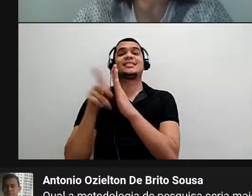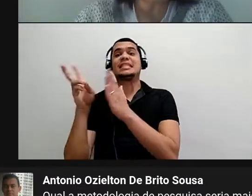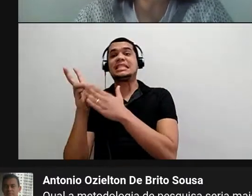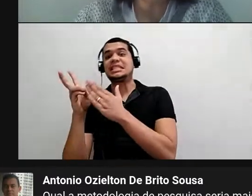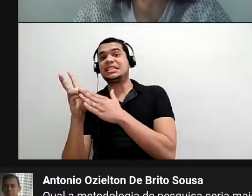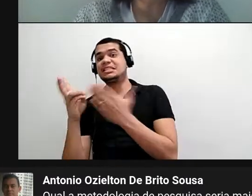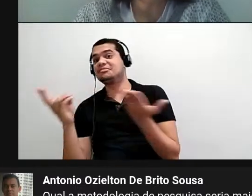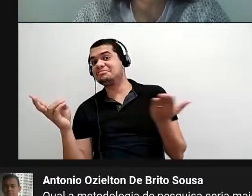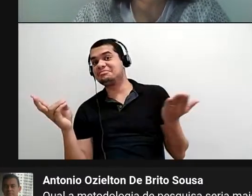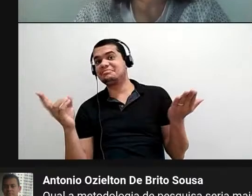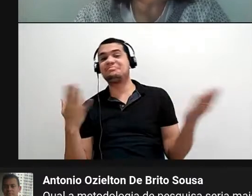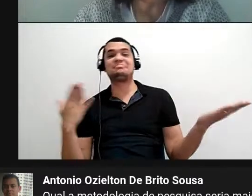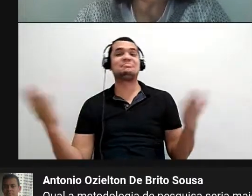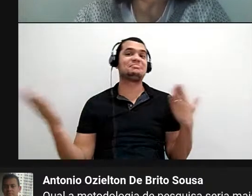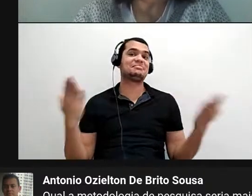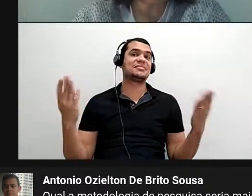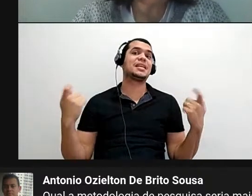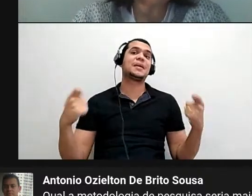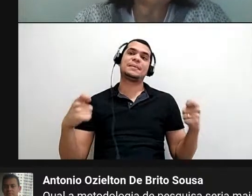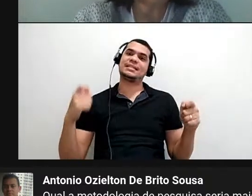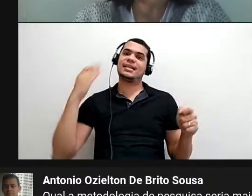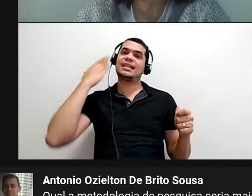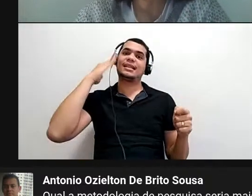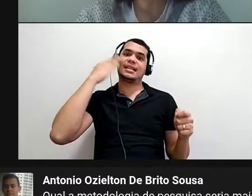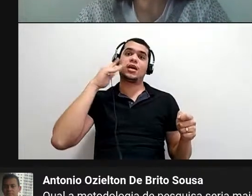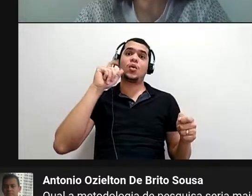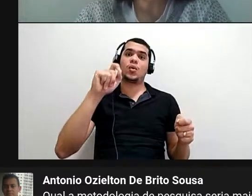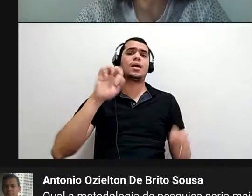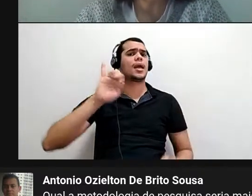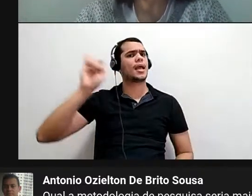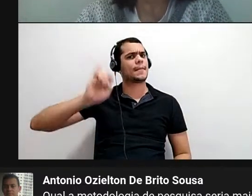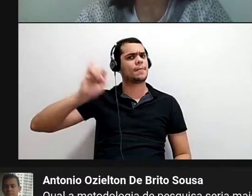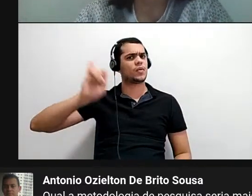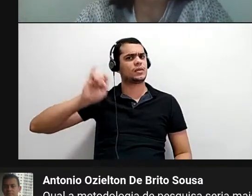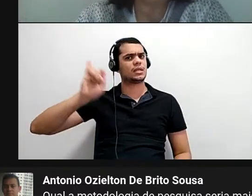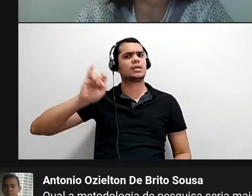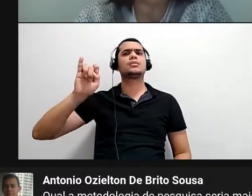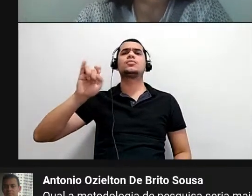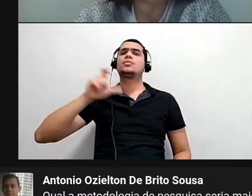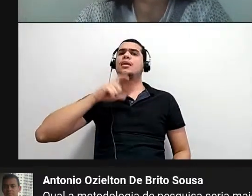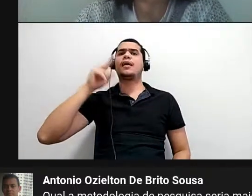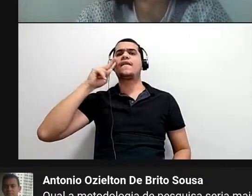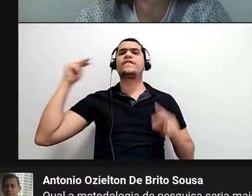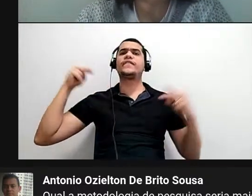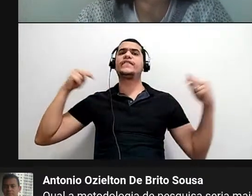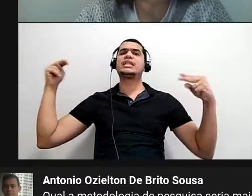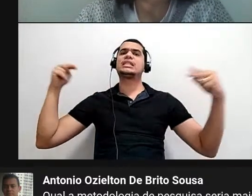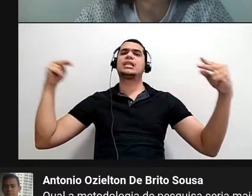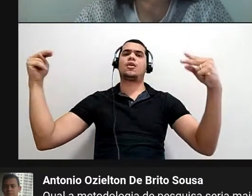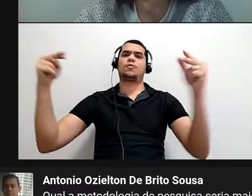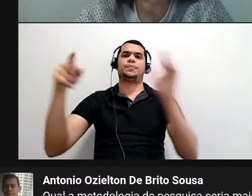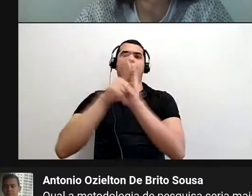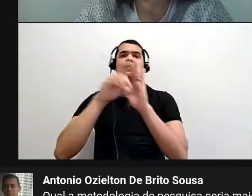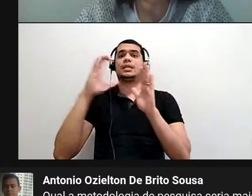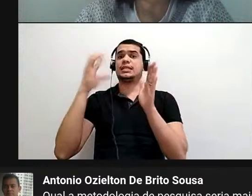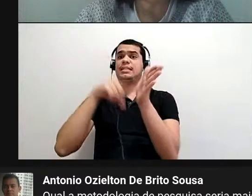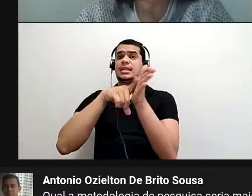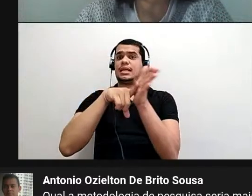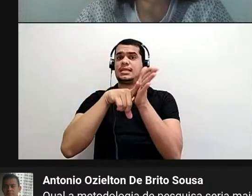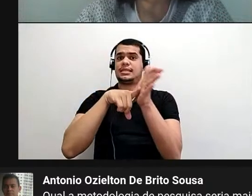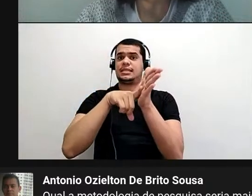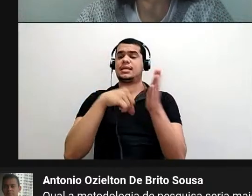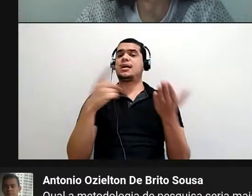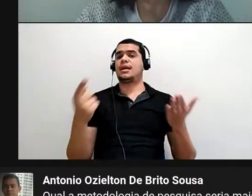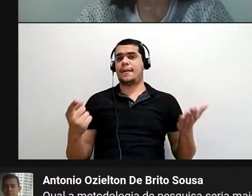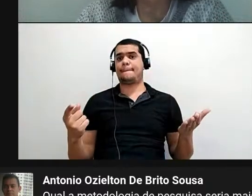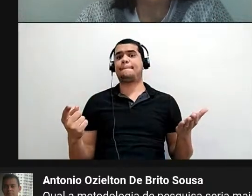É, entender que é importante a gente ter visões de ciência, que é, a gente